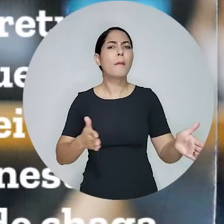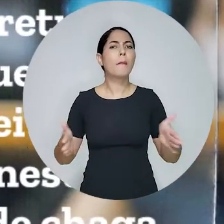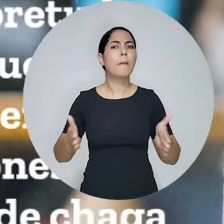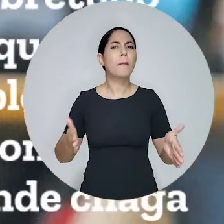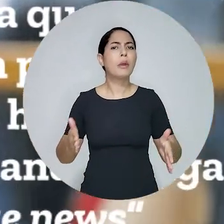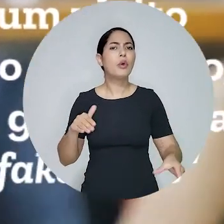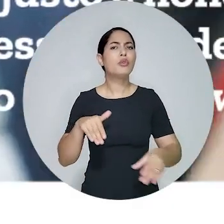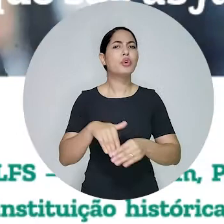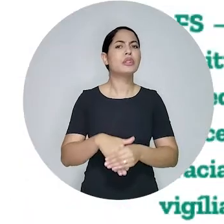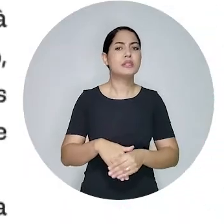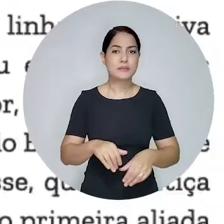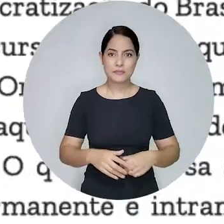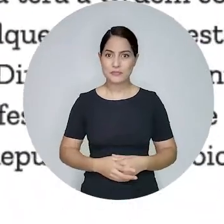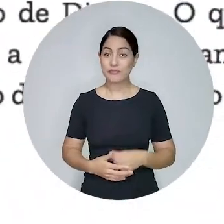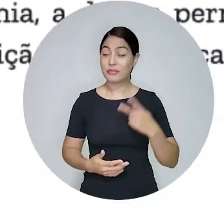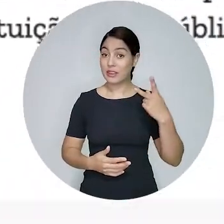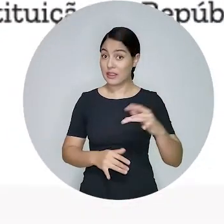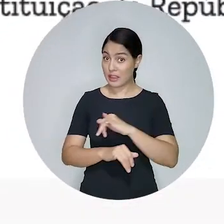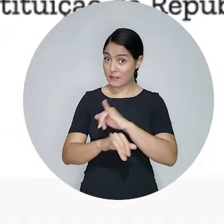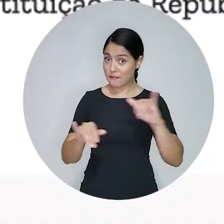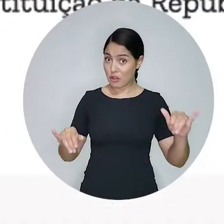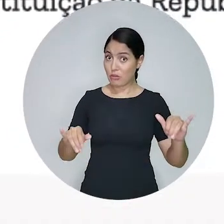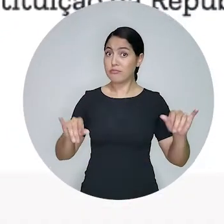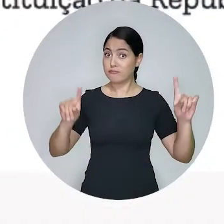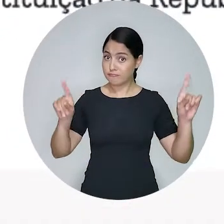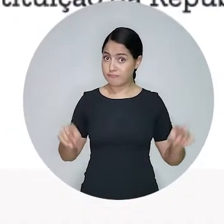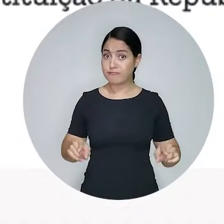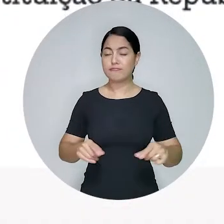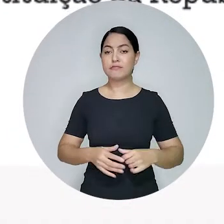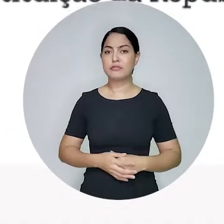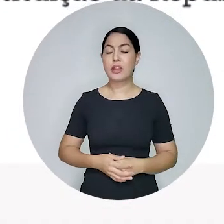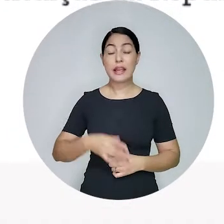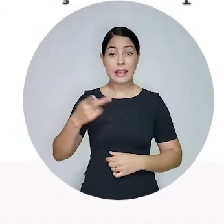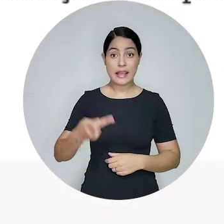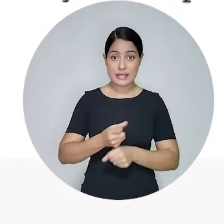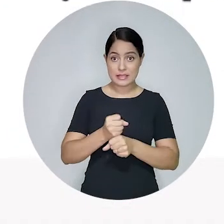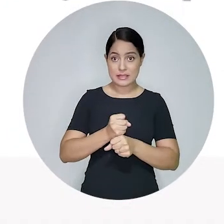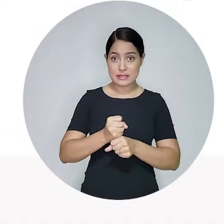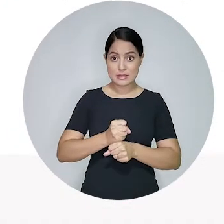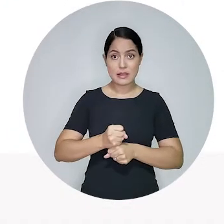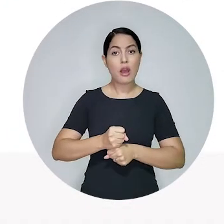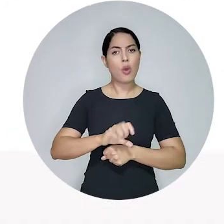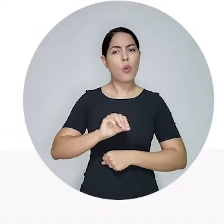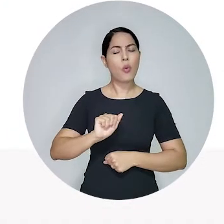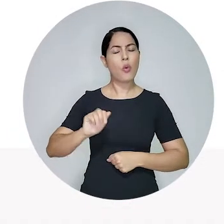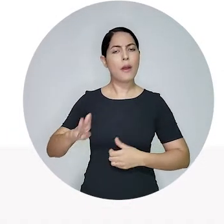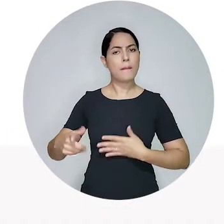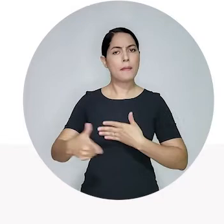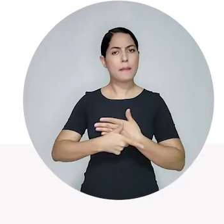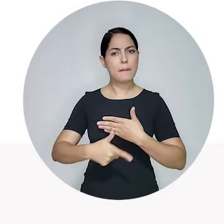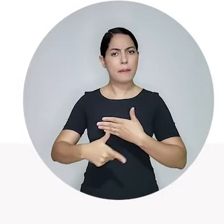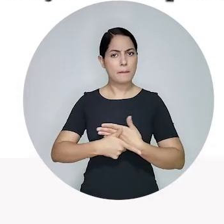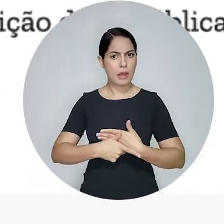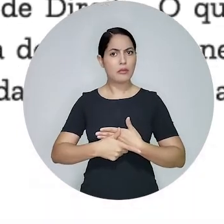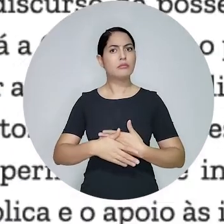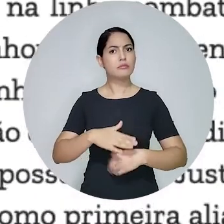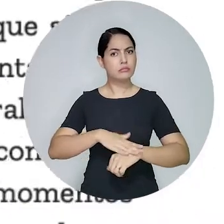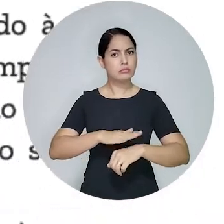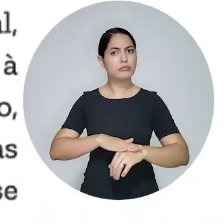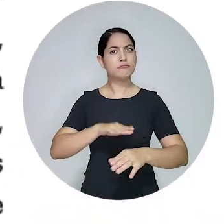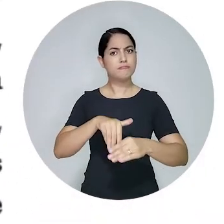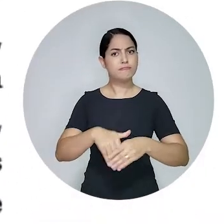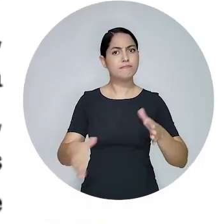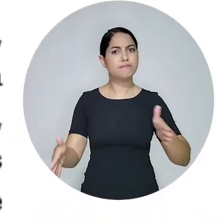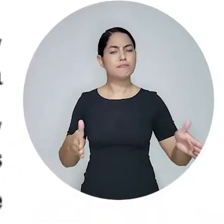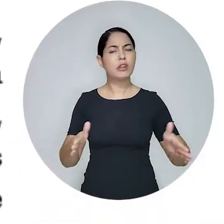respondeu, segundo ele, abre aspas, o papel que a ordem desempenhará nessa gestão, sobretudo nesse processo que se avizinha,